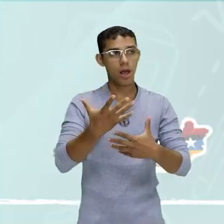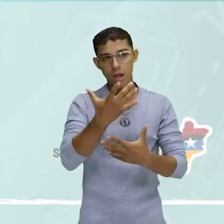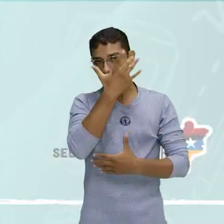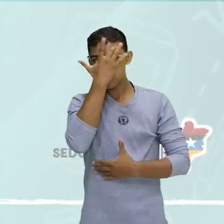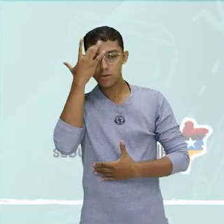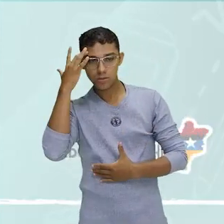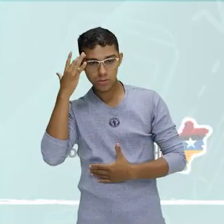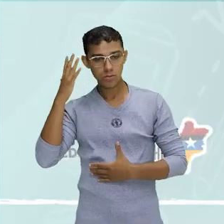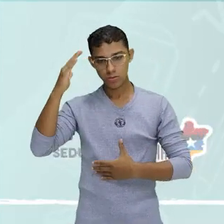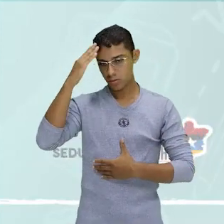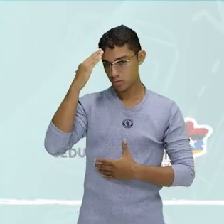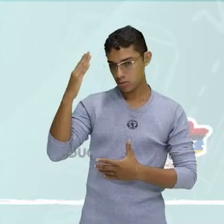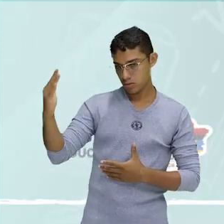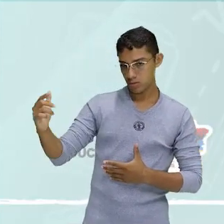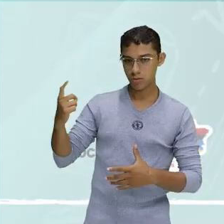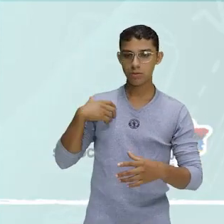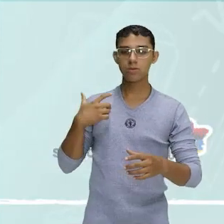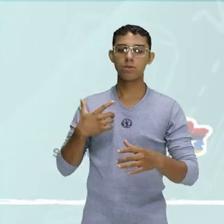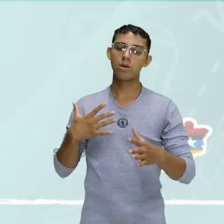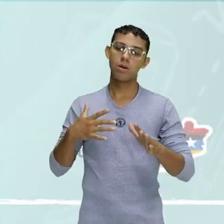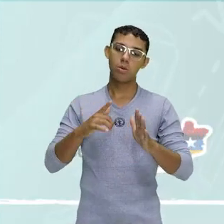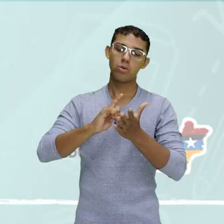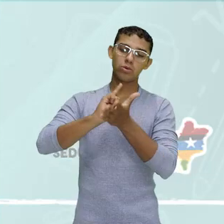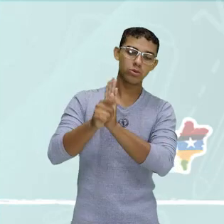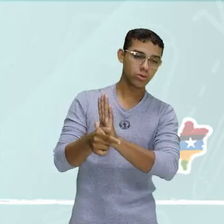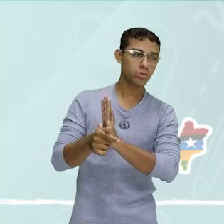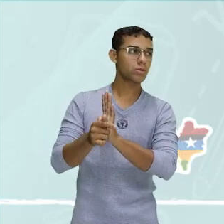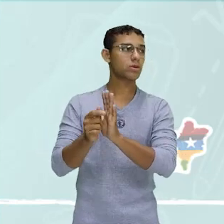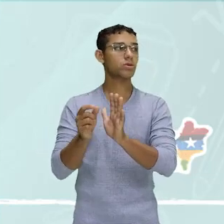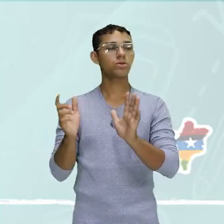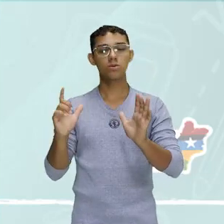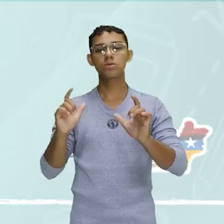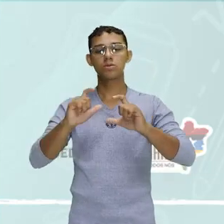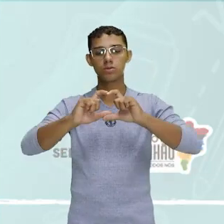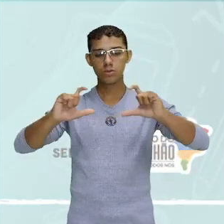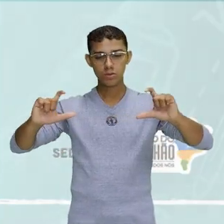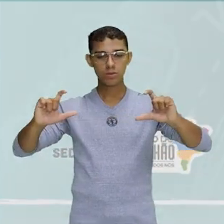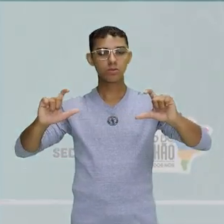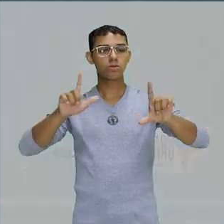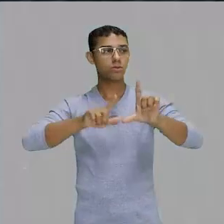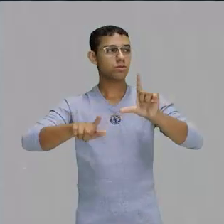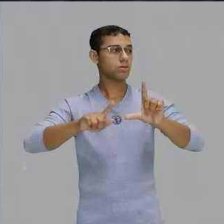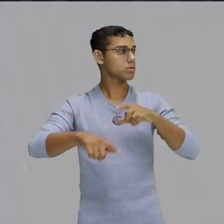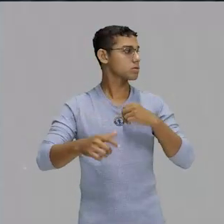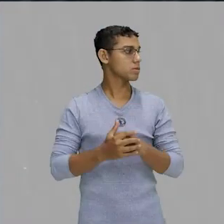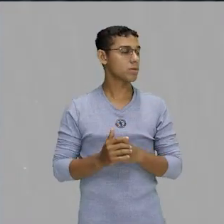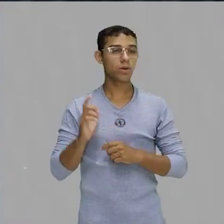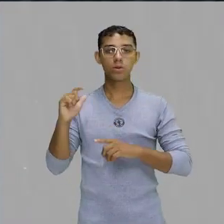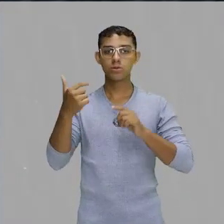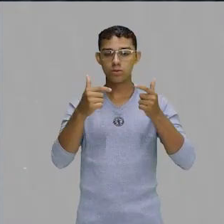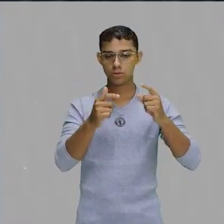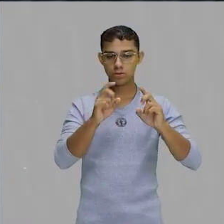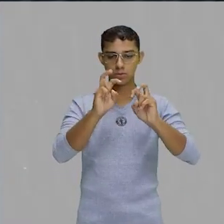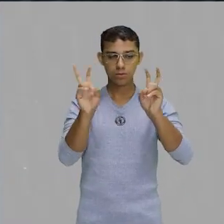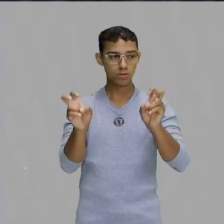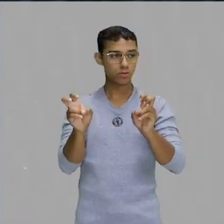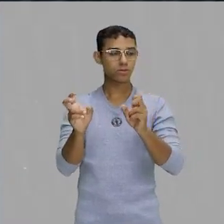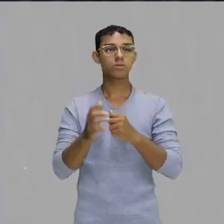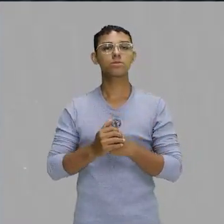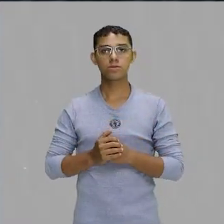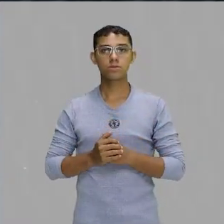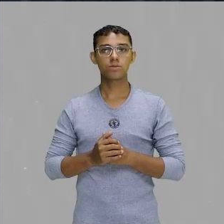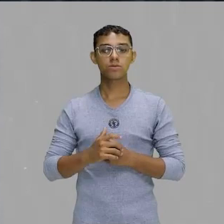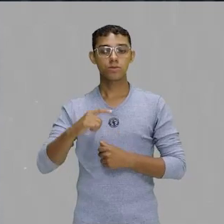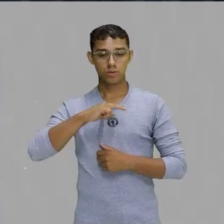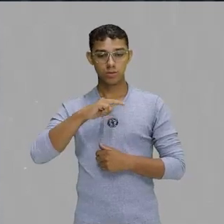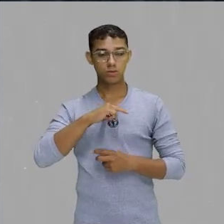apostando no gênero mais, modificando as suas letras, né? Então, eles colocam mais ou outra temática, certo? Aqui eu tenho